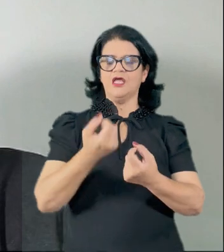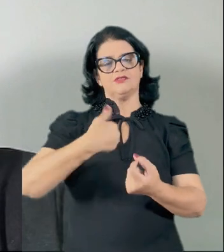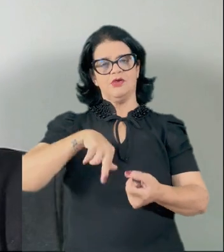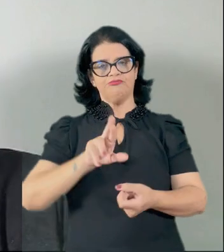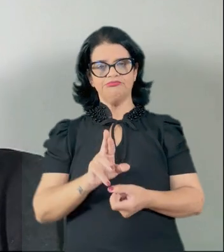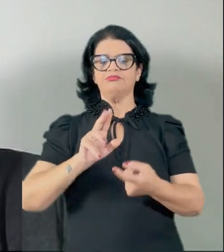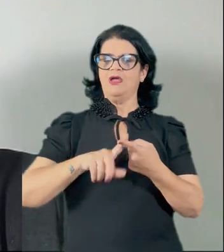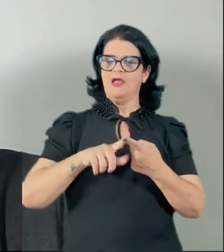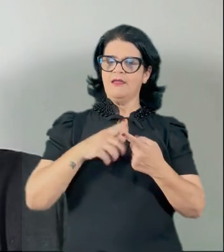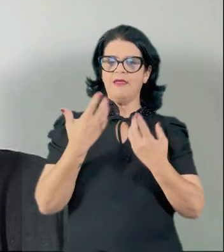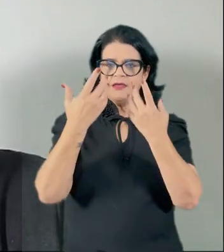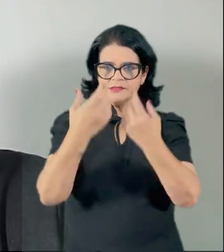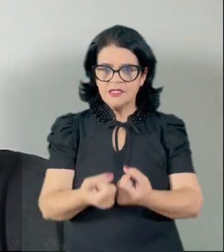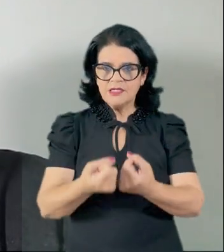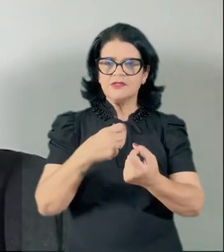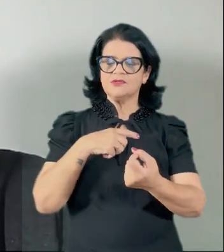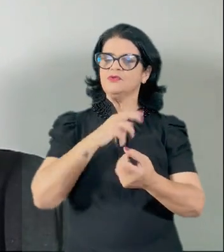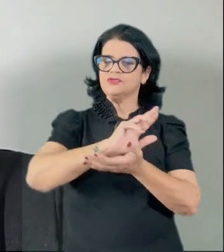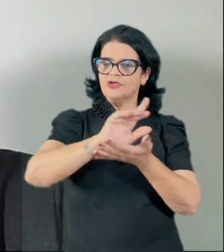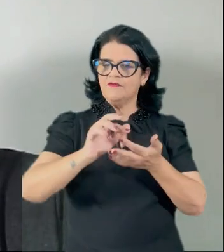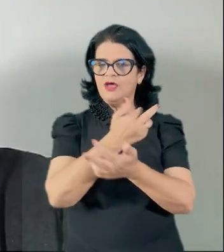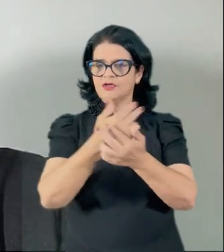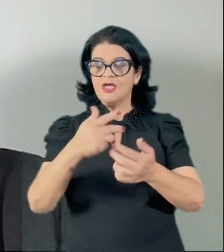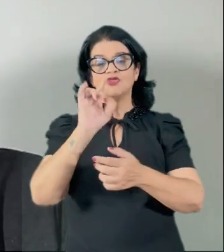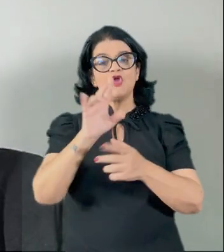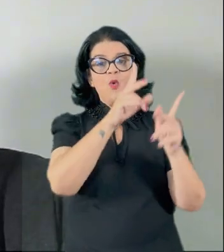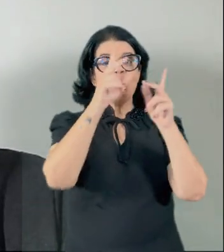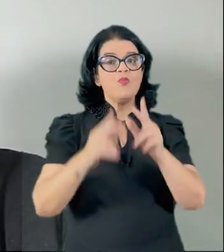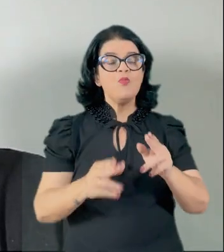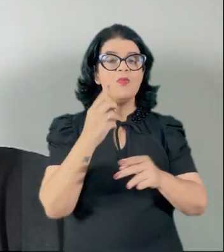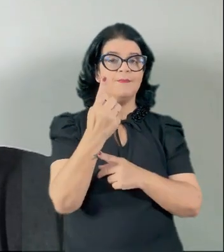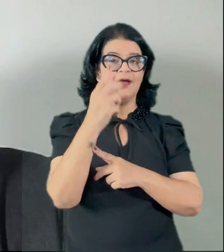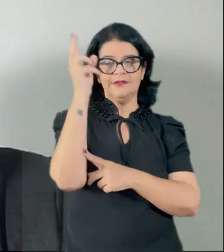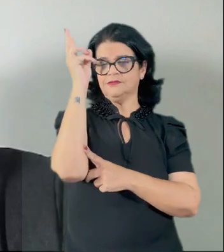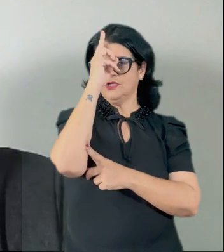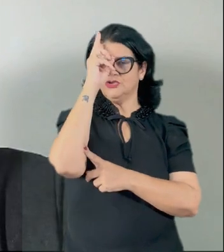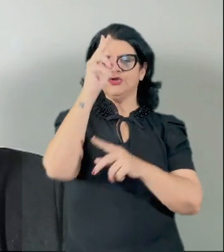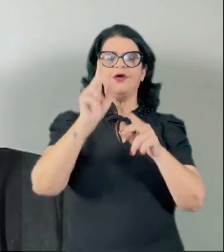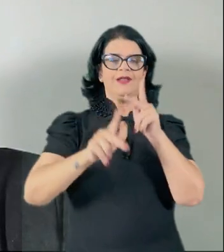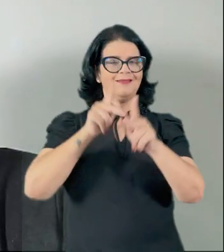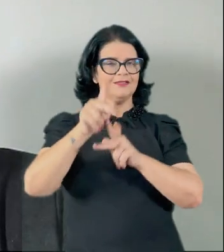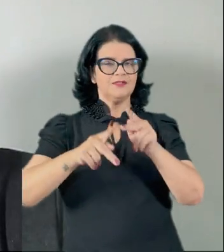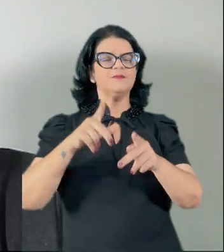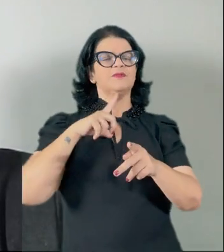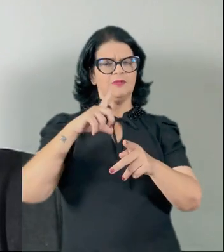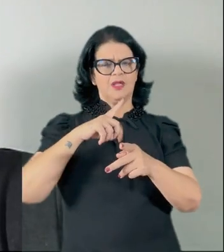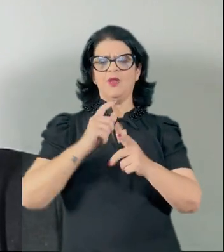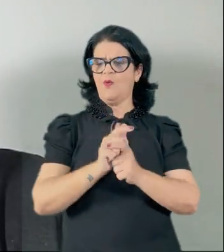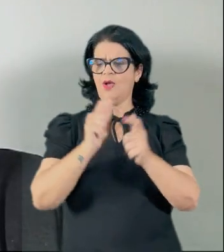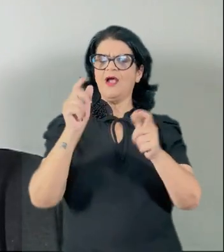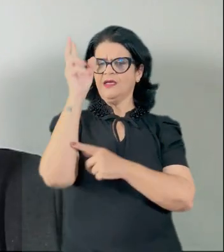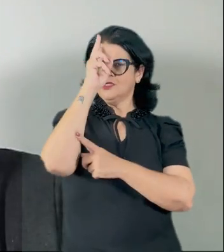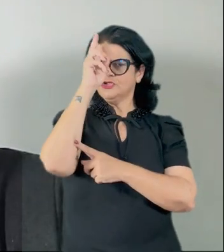de conversão ao cristianismo, de reclusão às missões e aos aldeamentos, é só uma parte da história desses